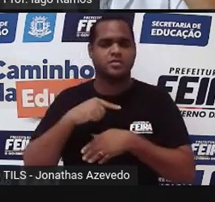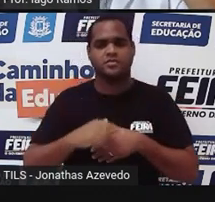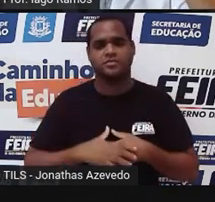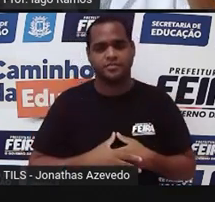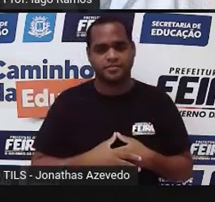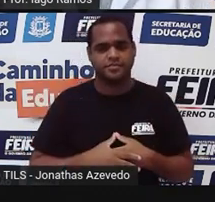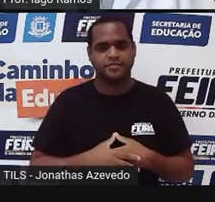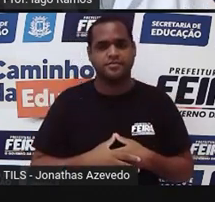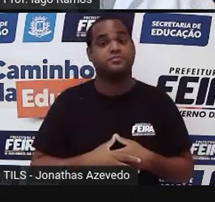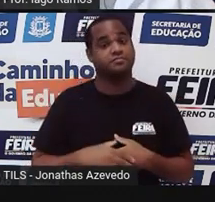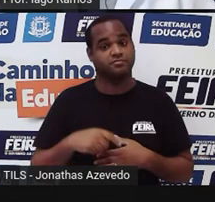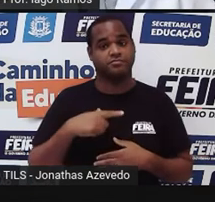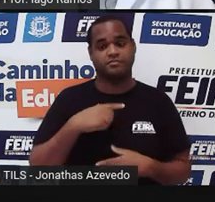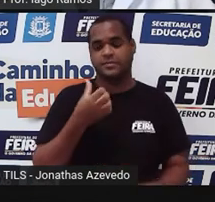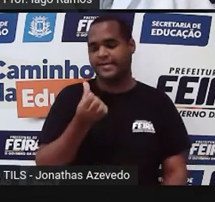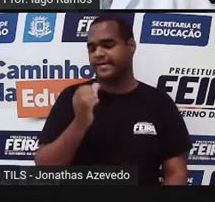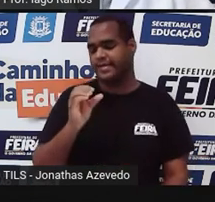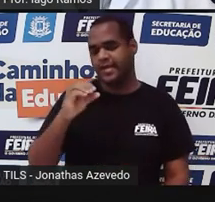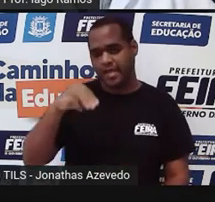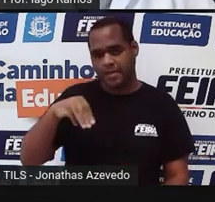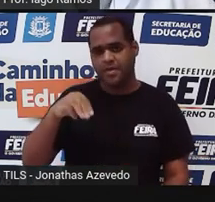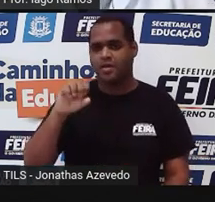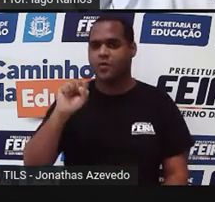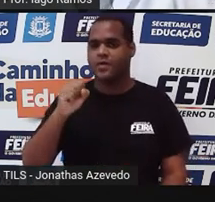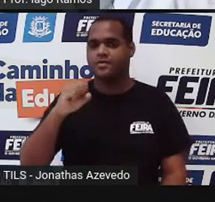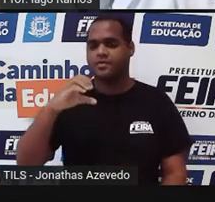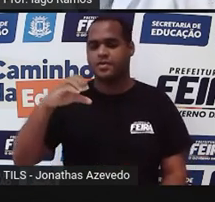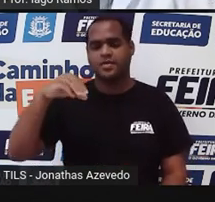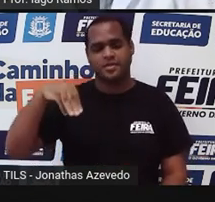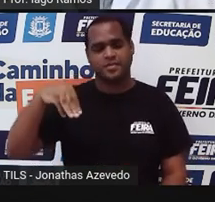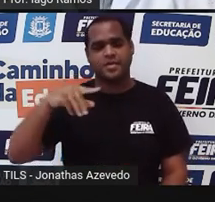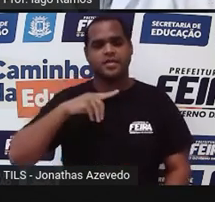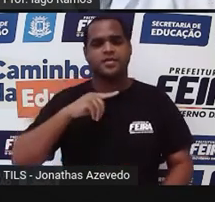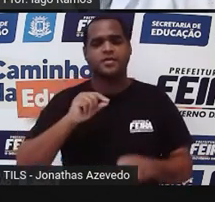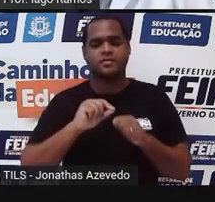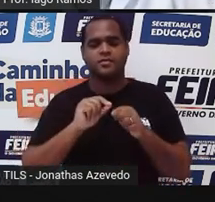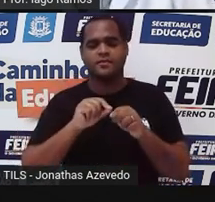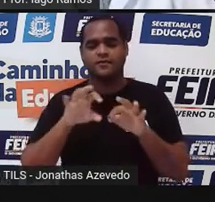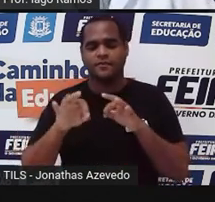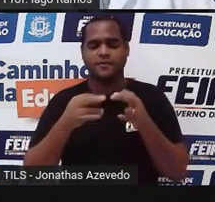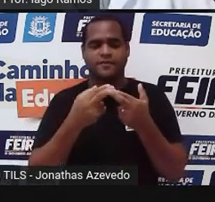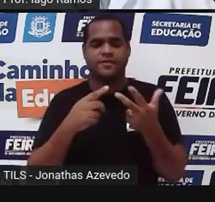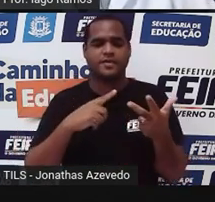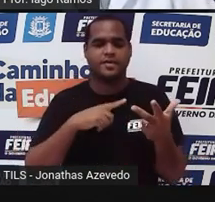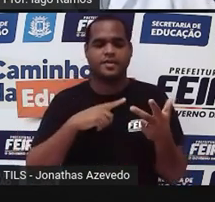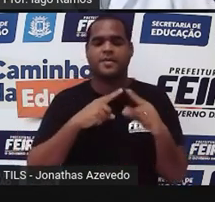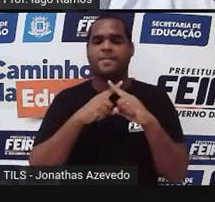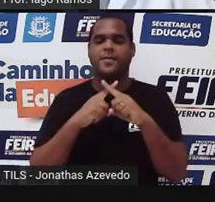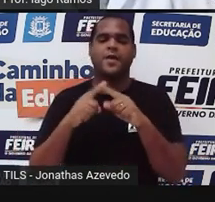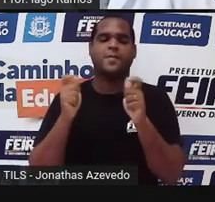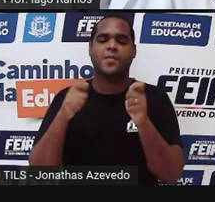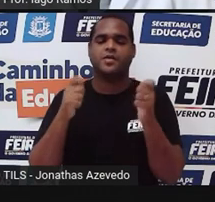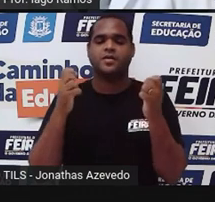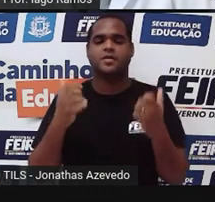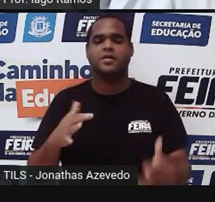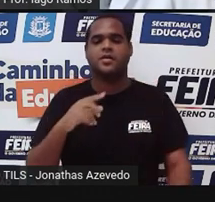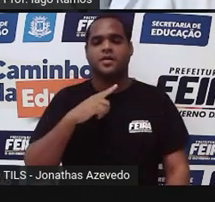uma média de 6 e a outra média de 8. O que é que a gente faz com essas diagonais? A gente multiplica.